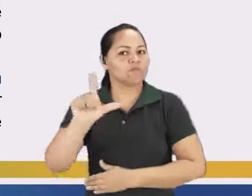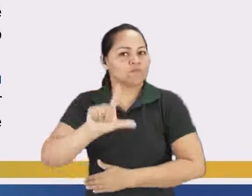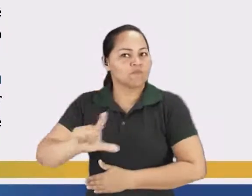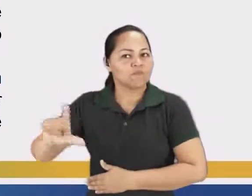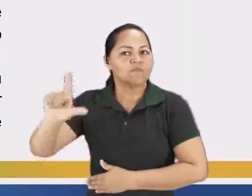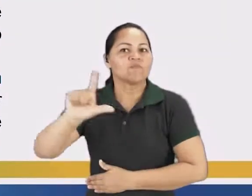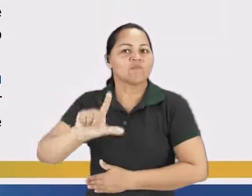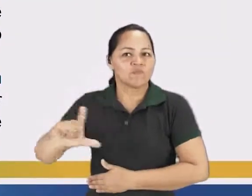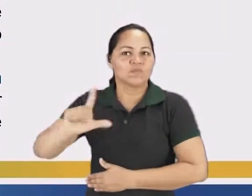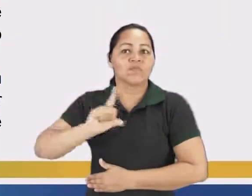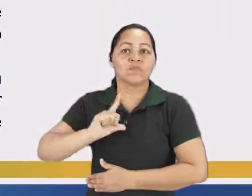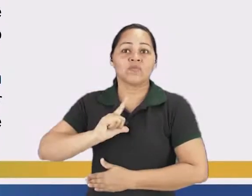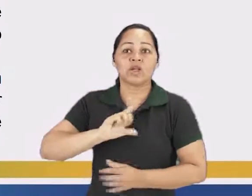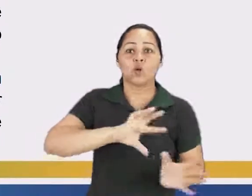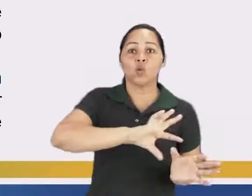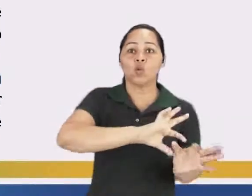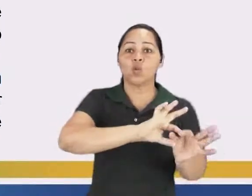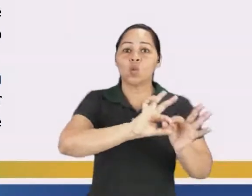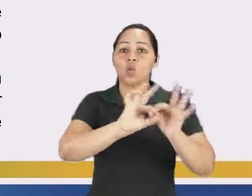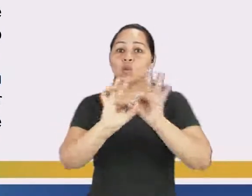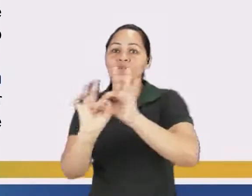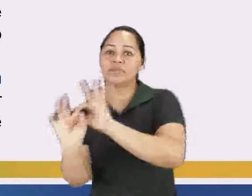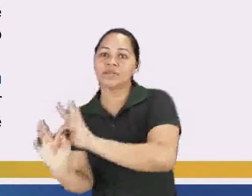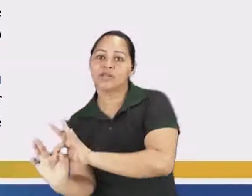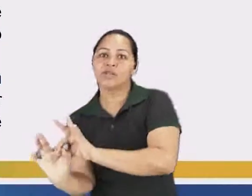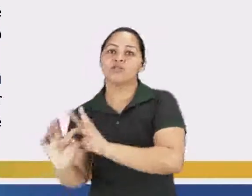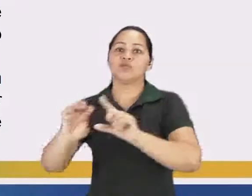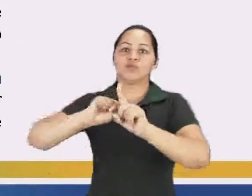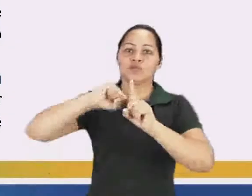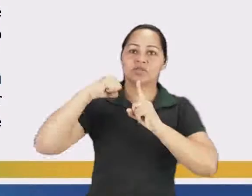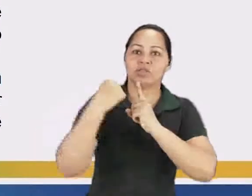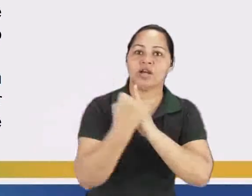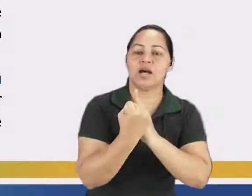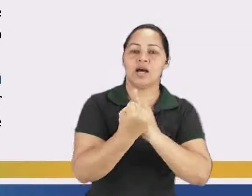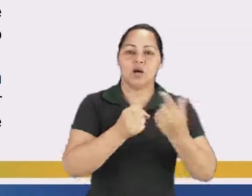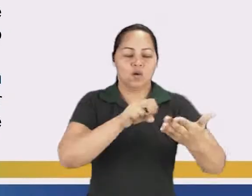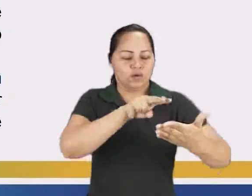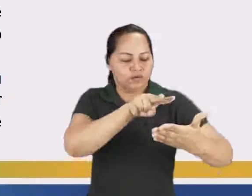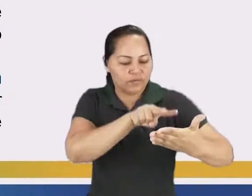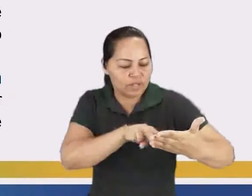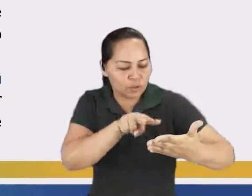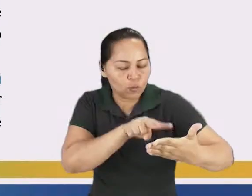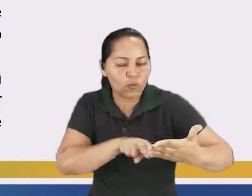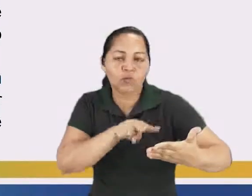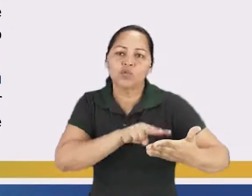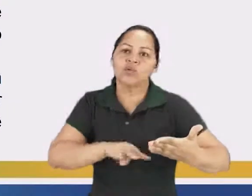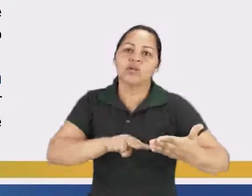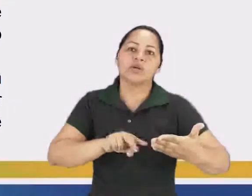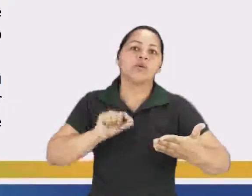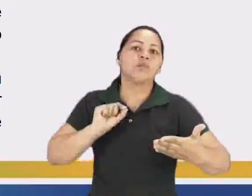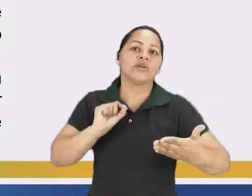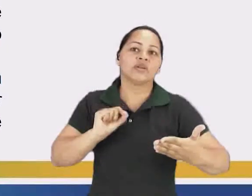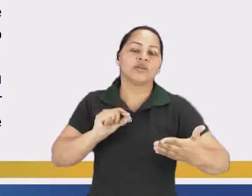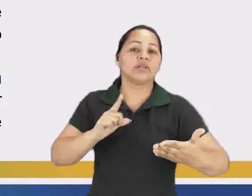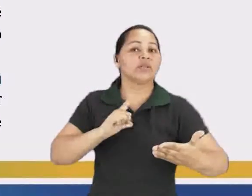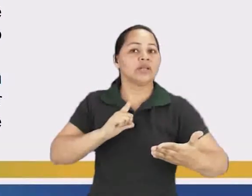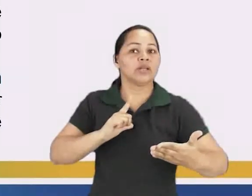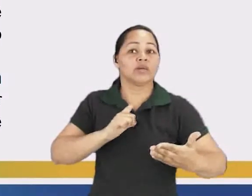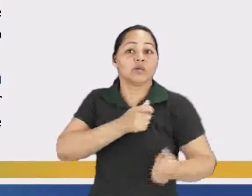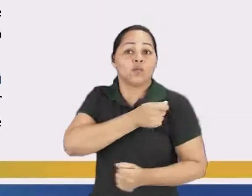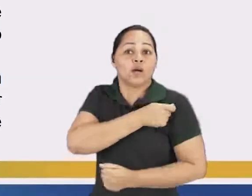contempladas dentro de um contexto, de uma interpretação textual. E ela existe para que o aluno